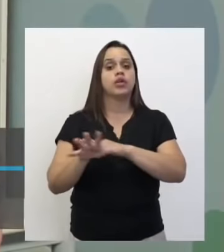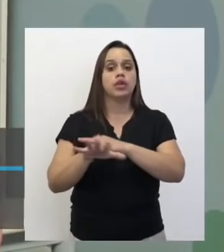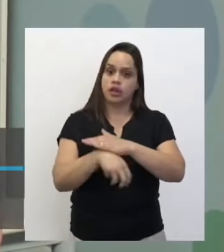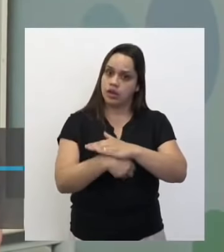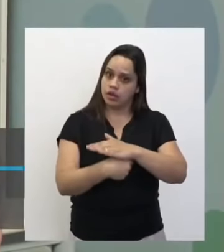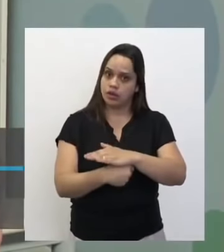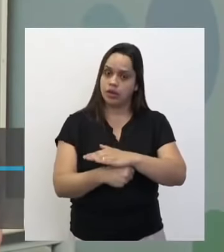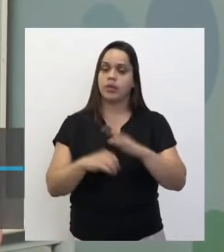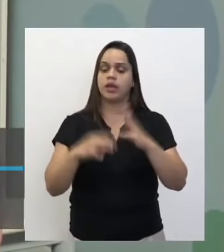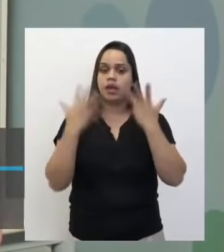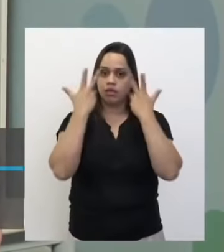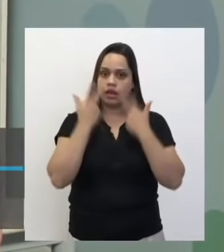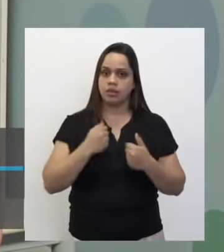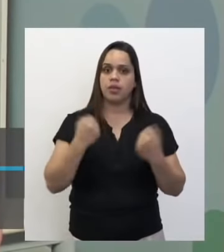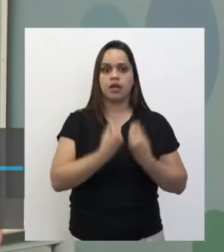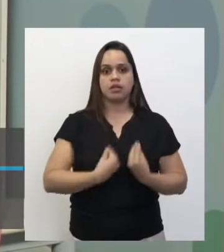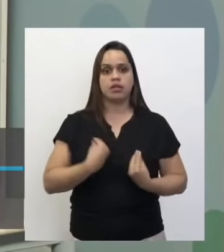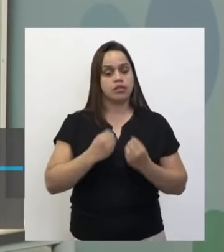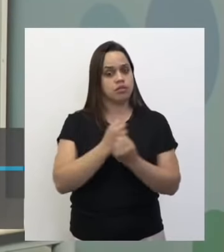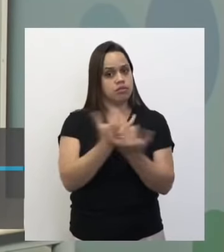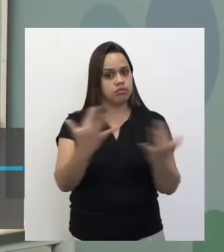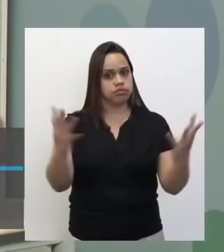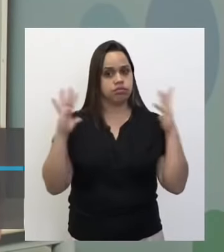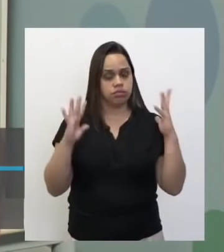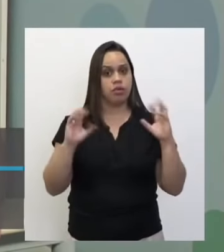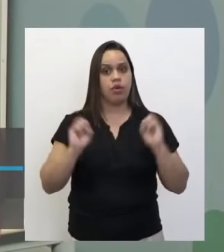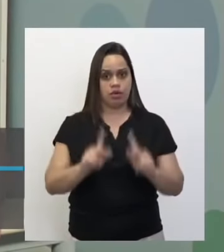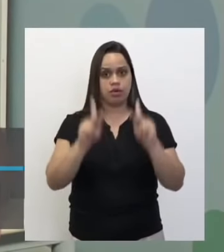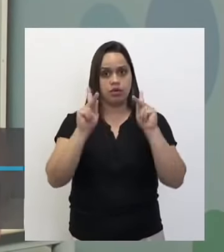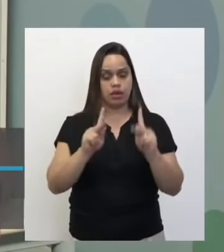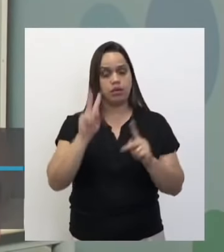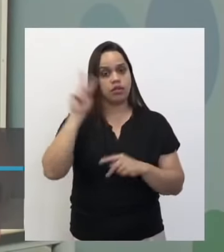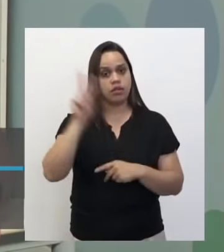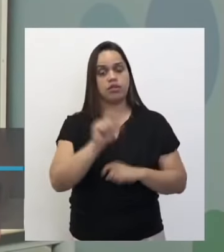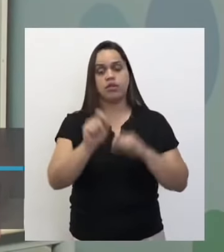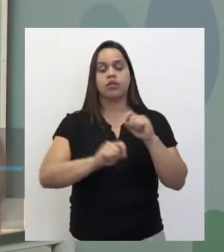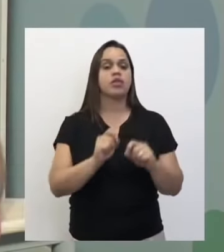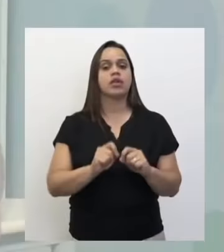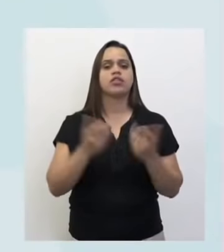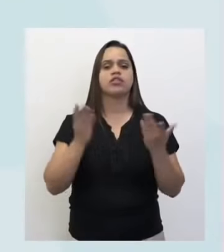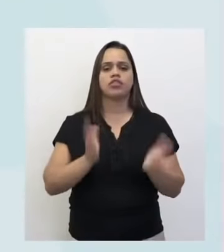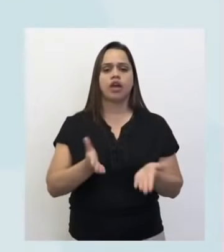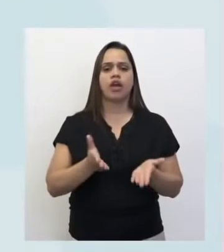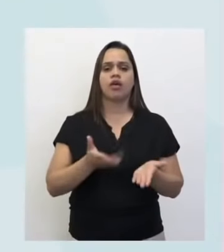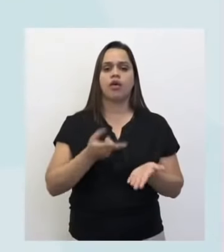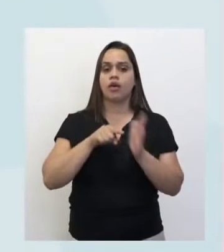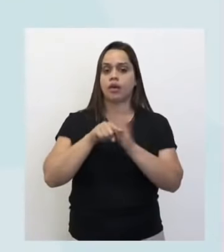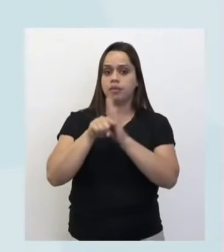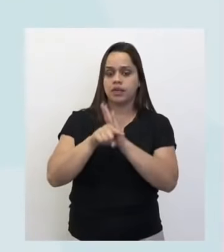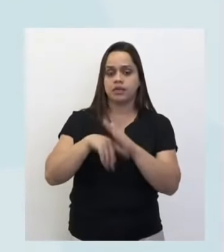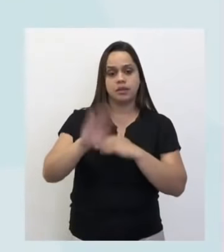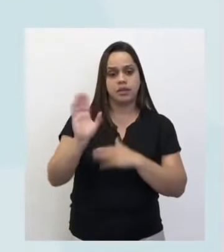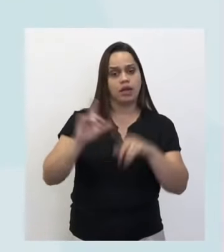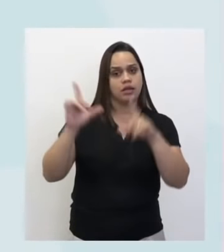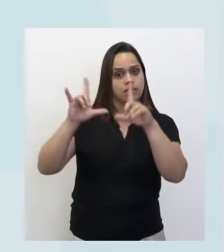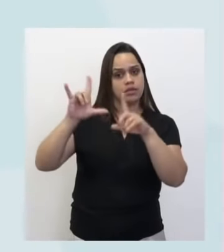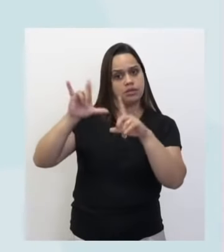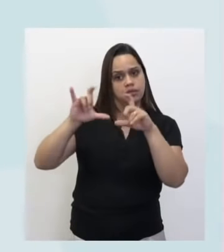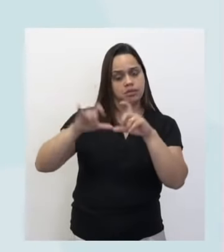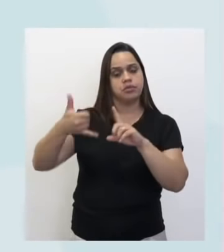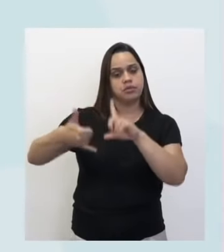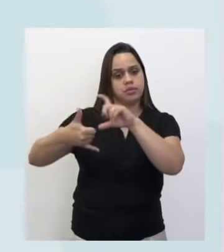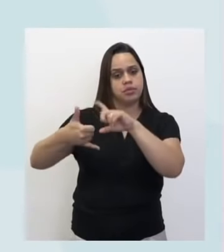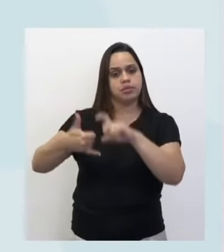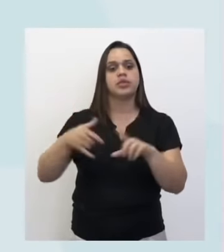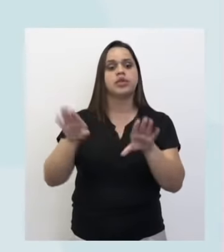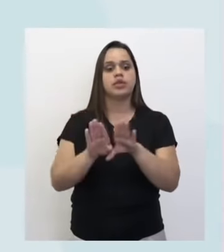questão da água. Tudo bem, pessoal? Aí vocês aí, estudem um pouquinho mais, printem a tela, Agência Nacional de Águas